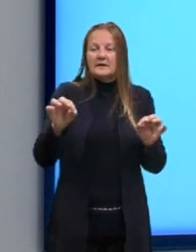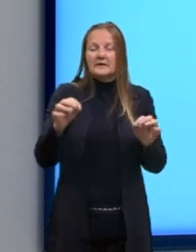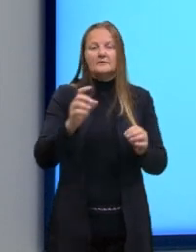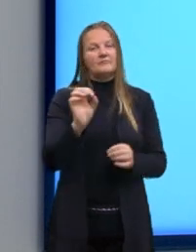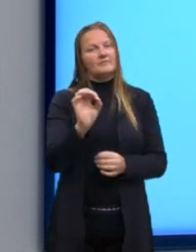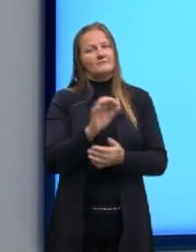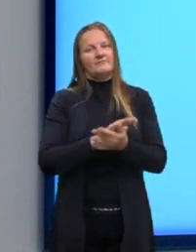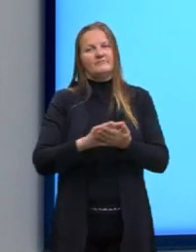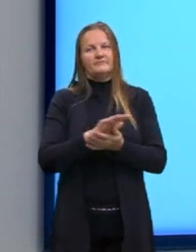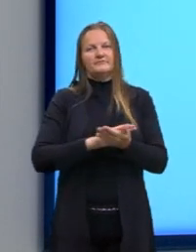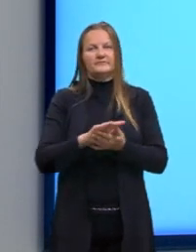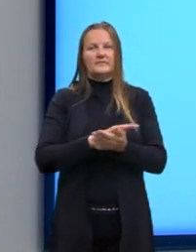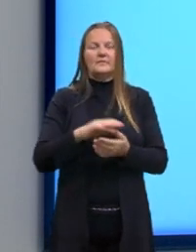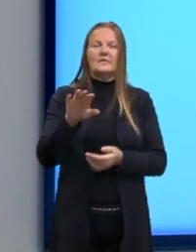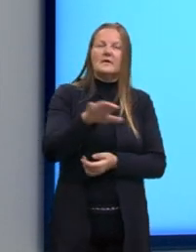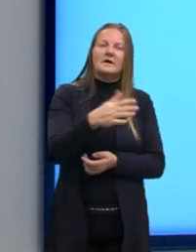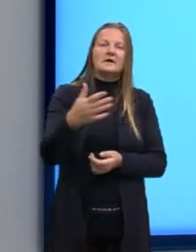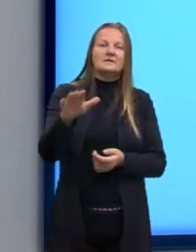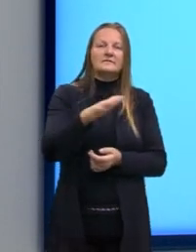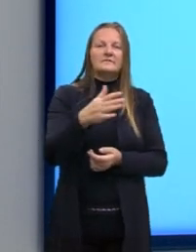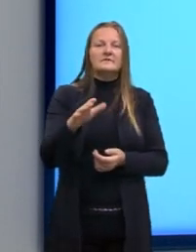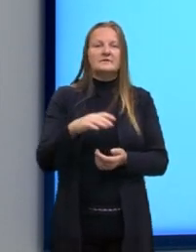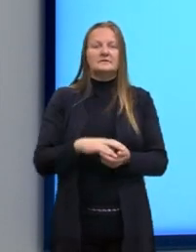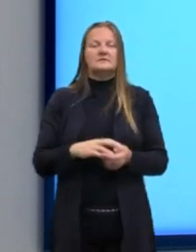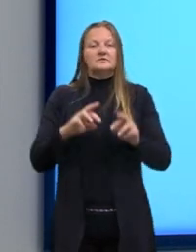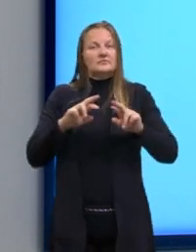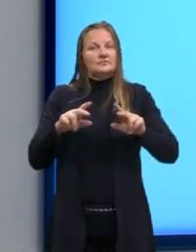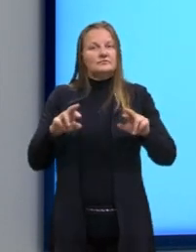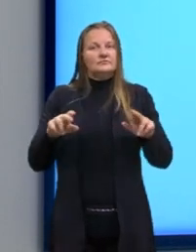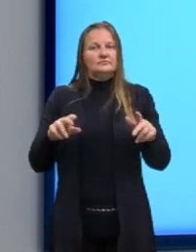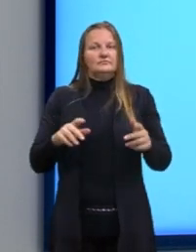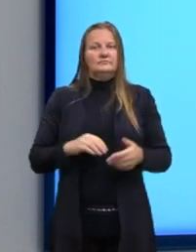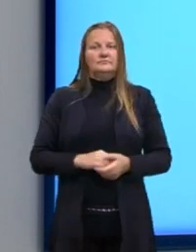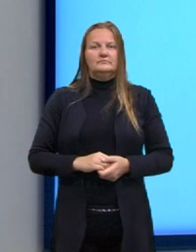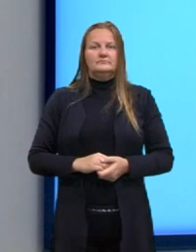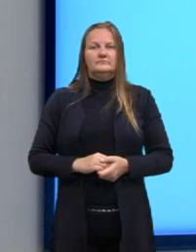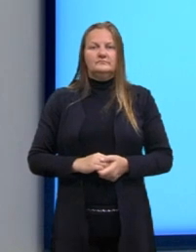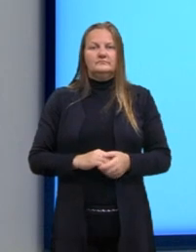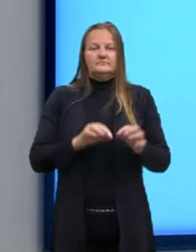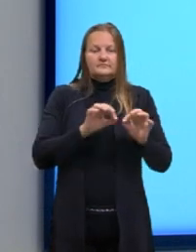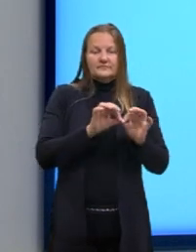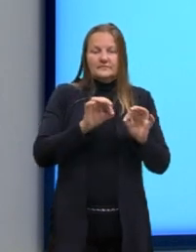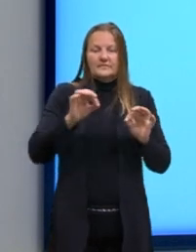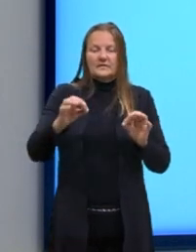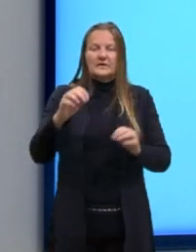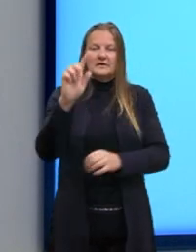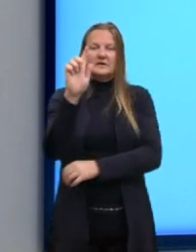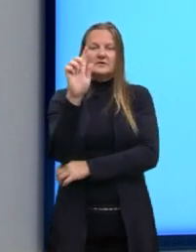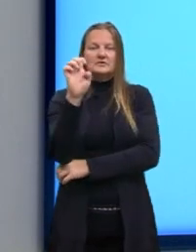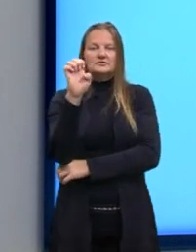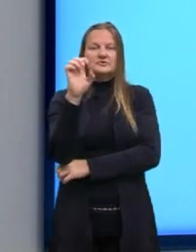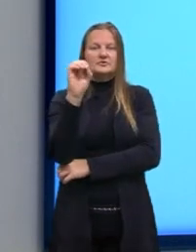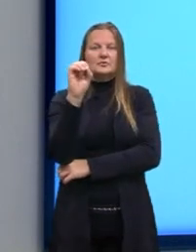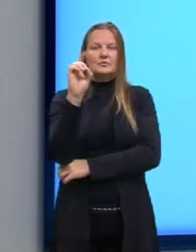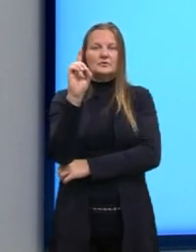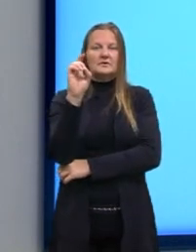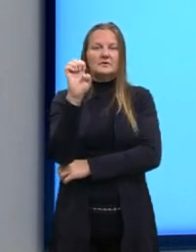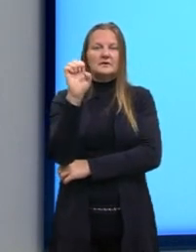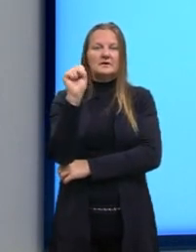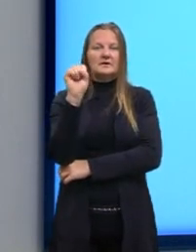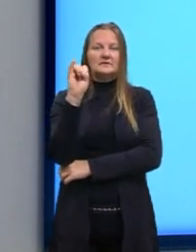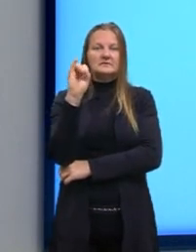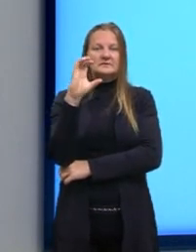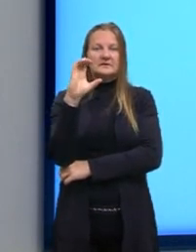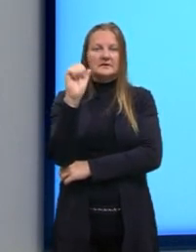Não, né? Nós vimos justamente, então, o que nós chamamos de distância geodésica, trazendo essa relação